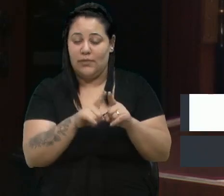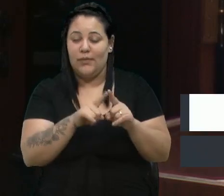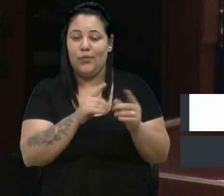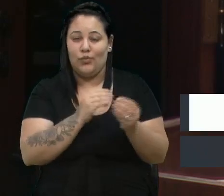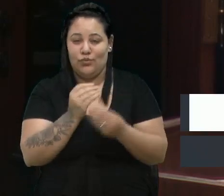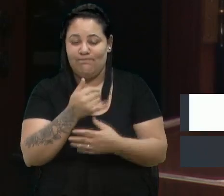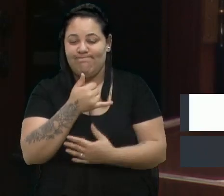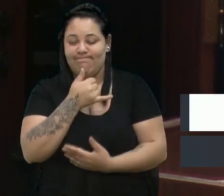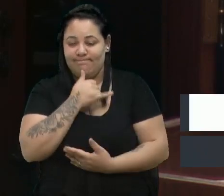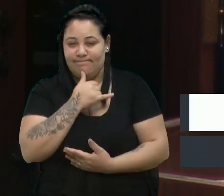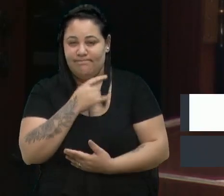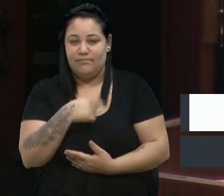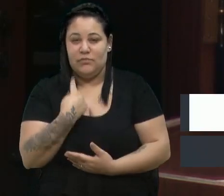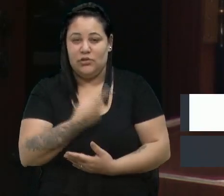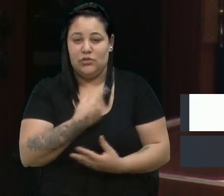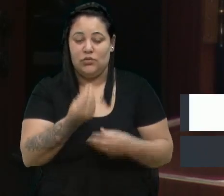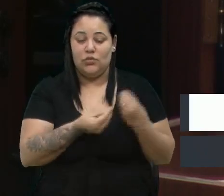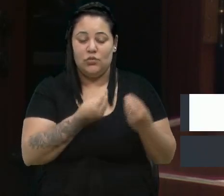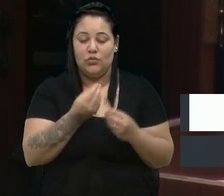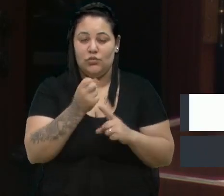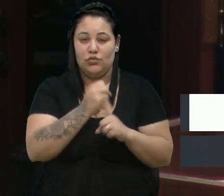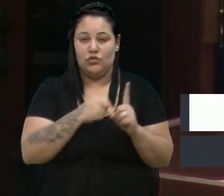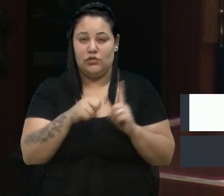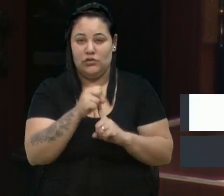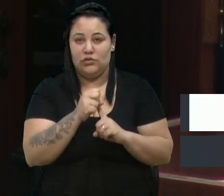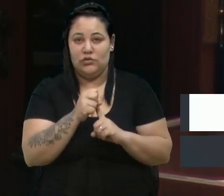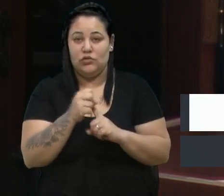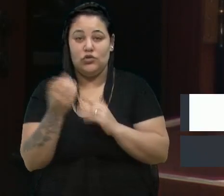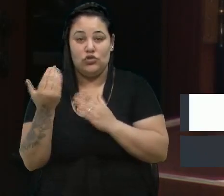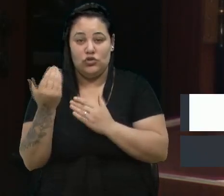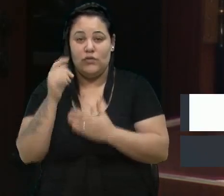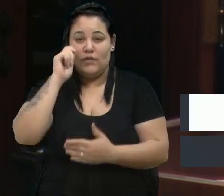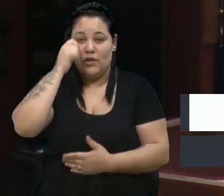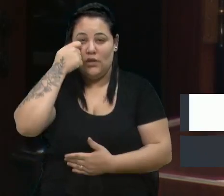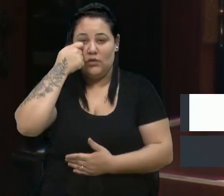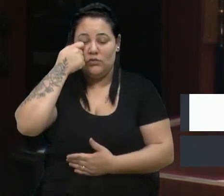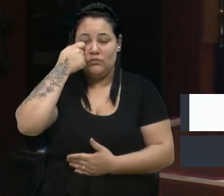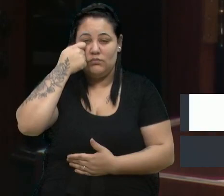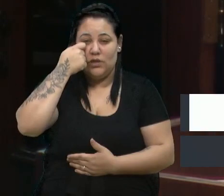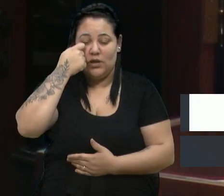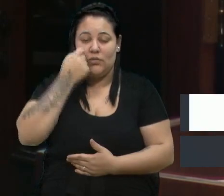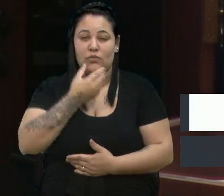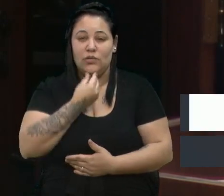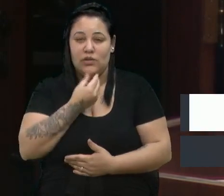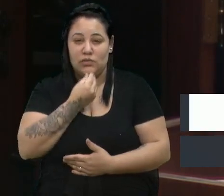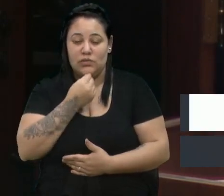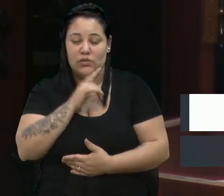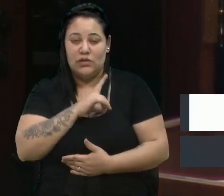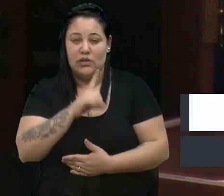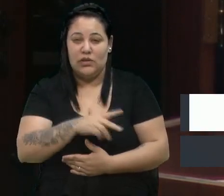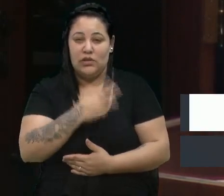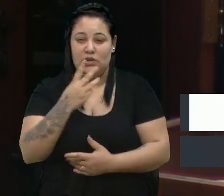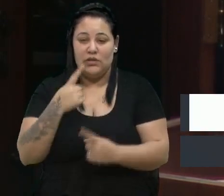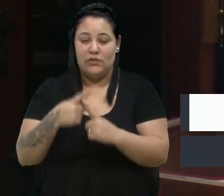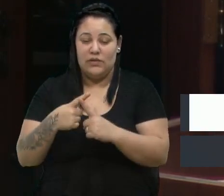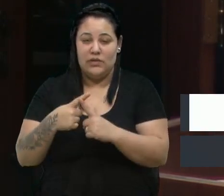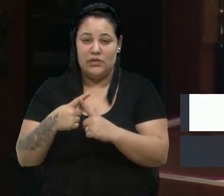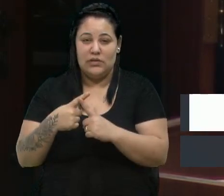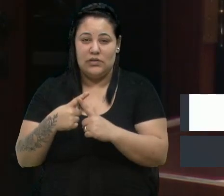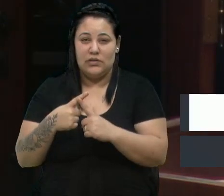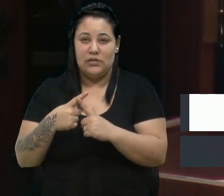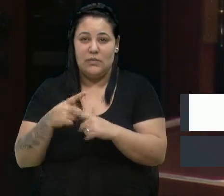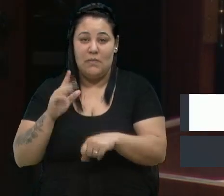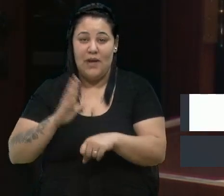para nós enquanto sociedade. Um jovem negro, um menino negro, ele tem três vezes mais chances de